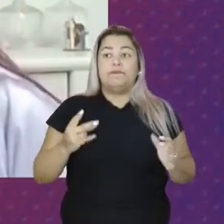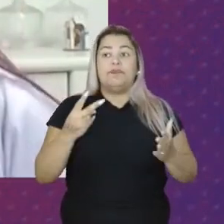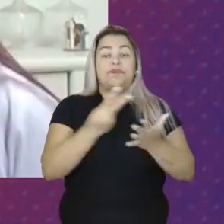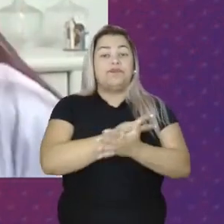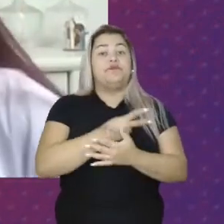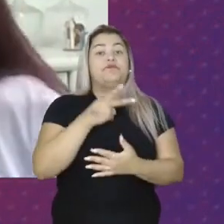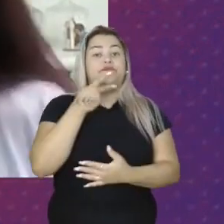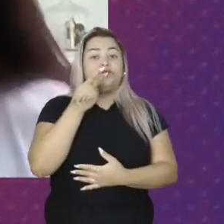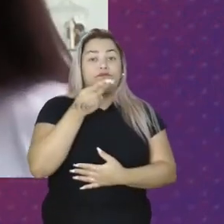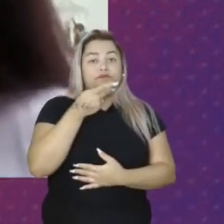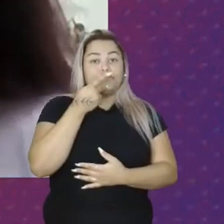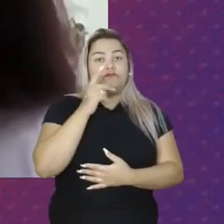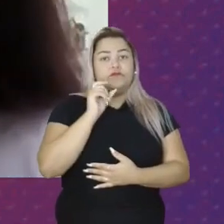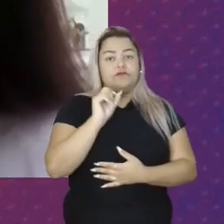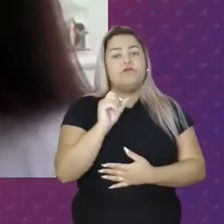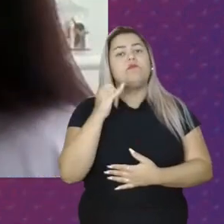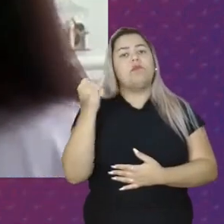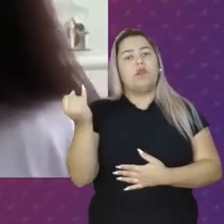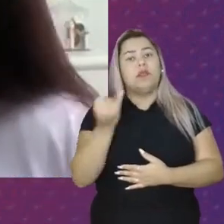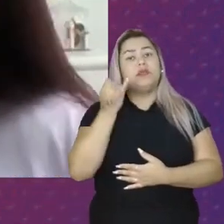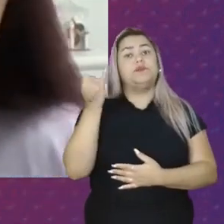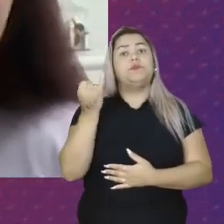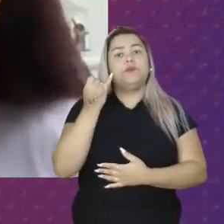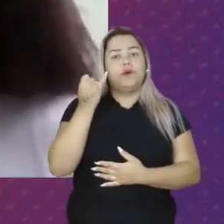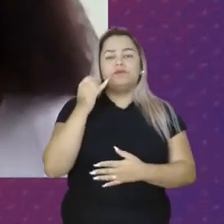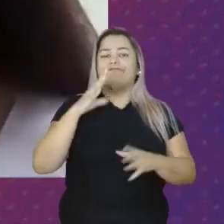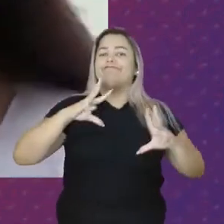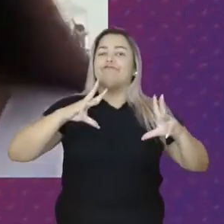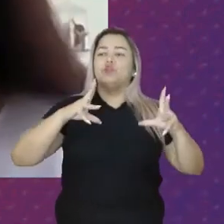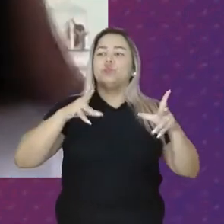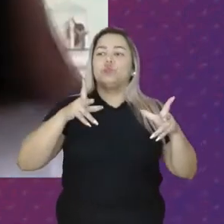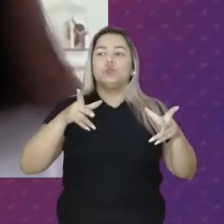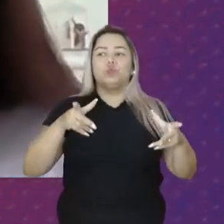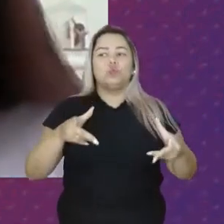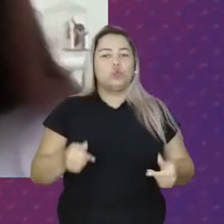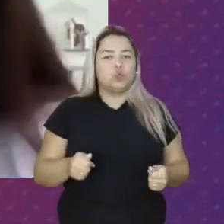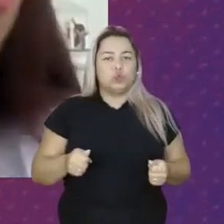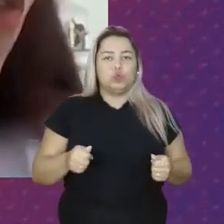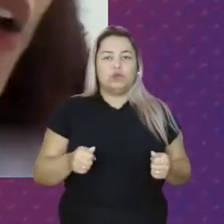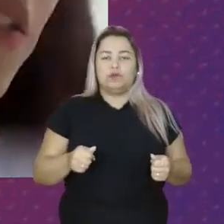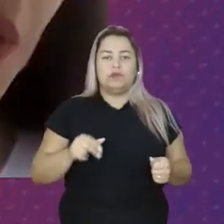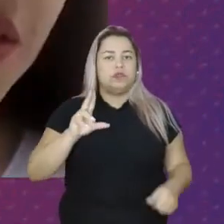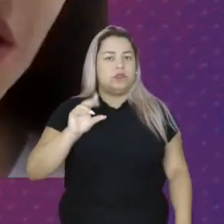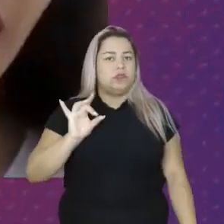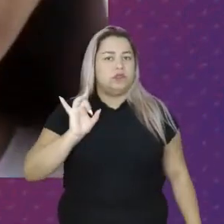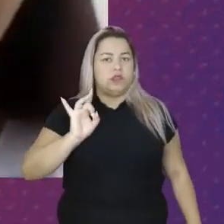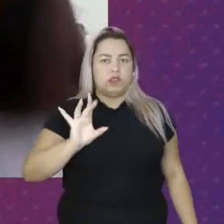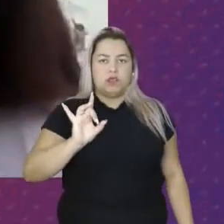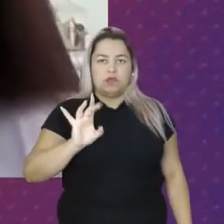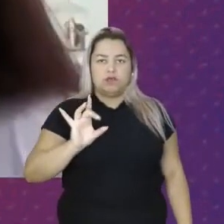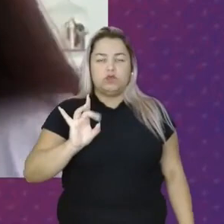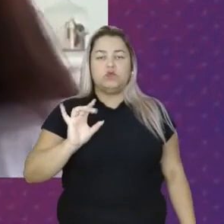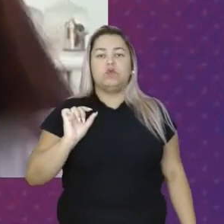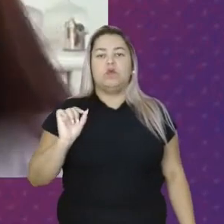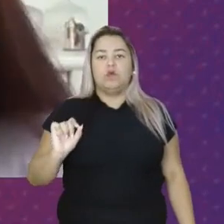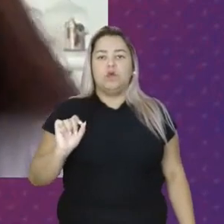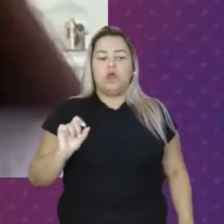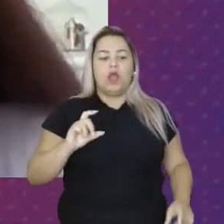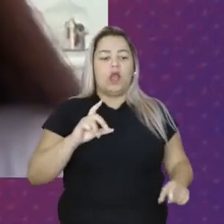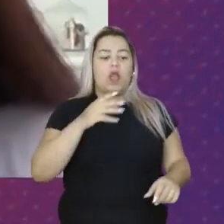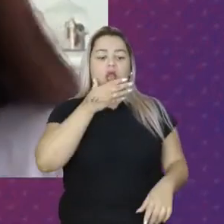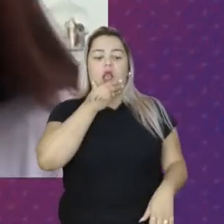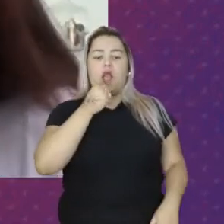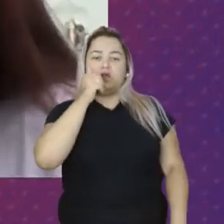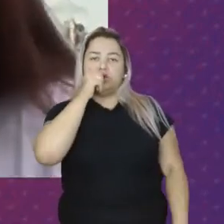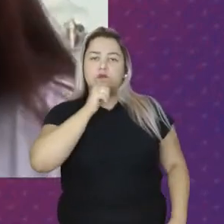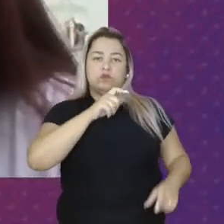De algo Que importa A todos Todas e todos Não só especificamente Aos agricultores